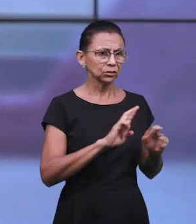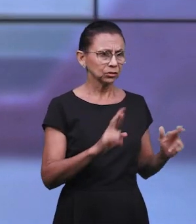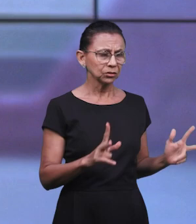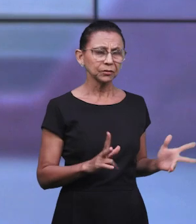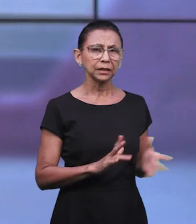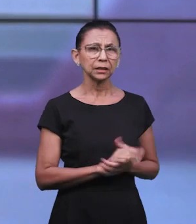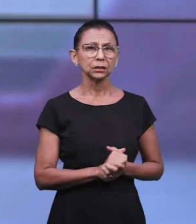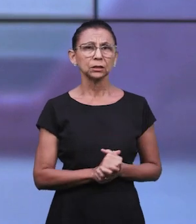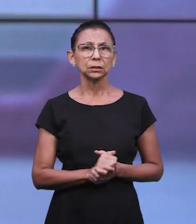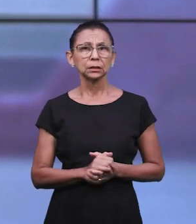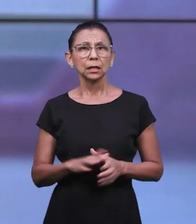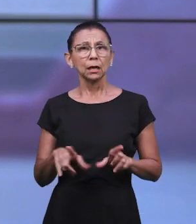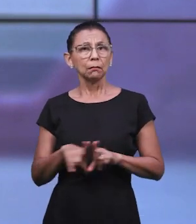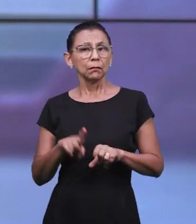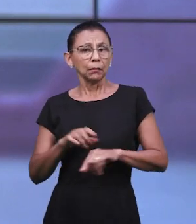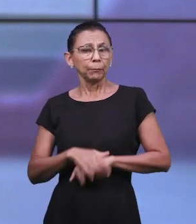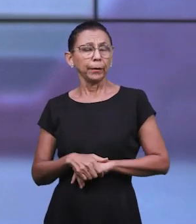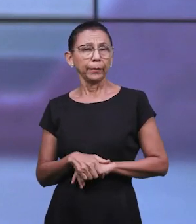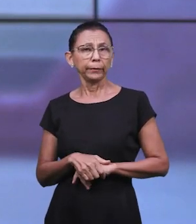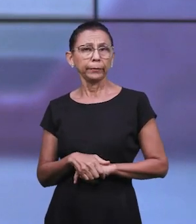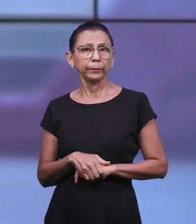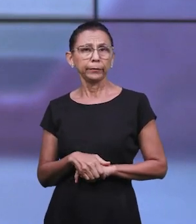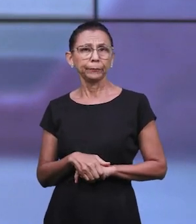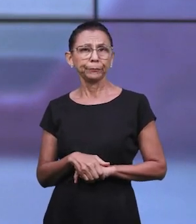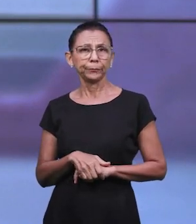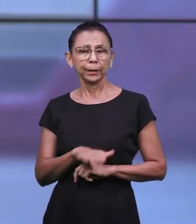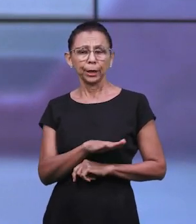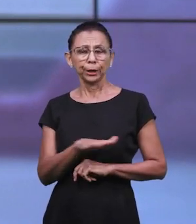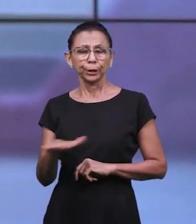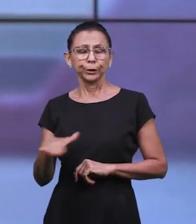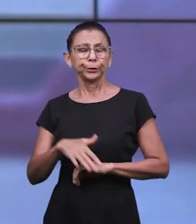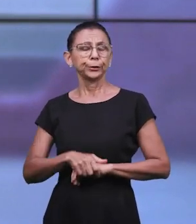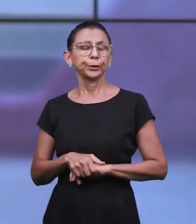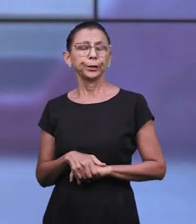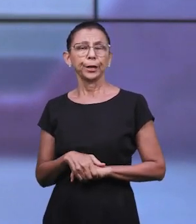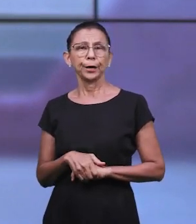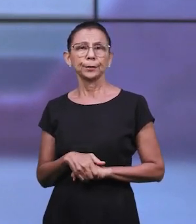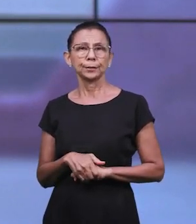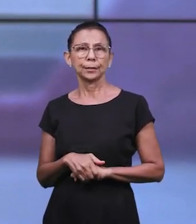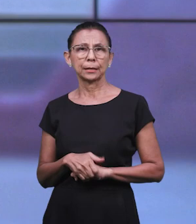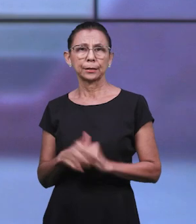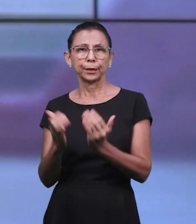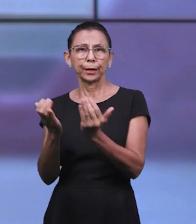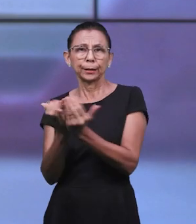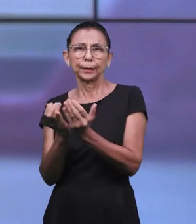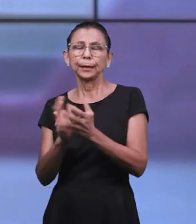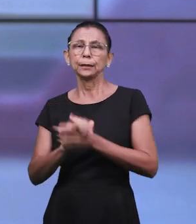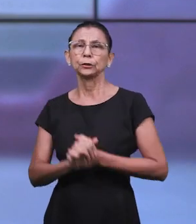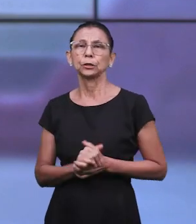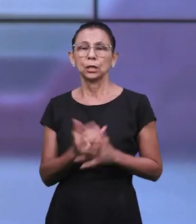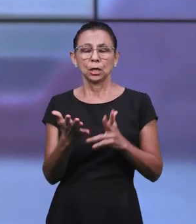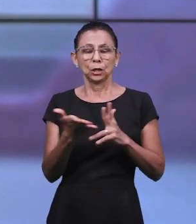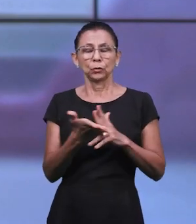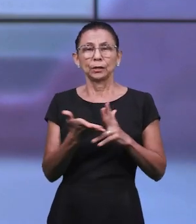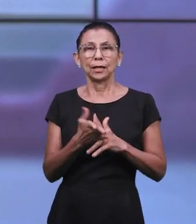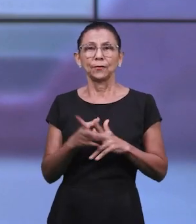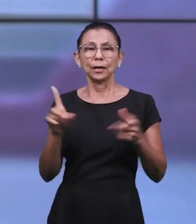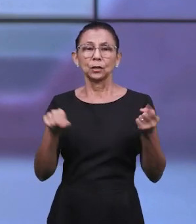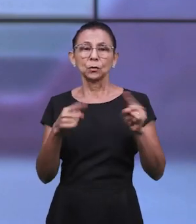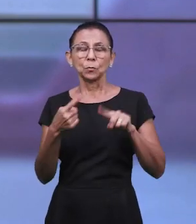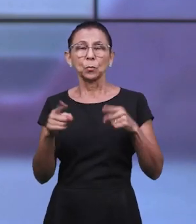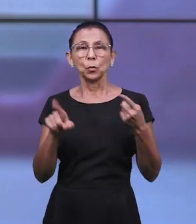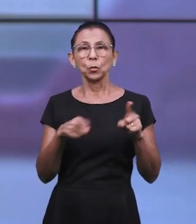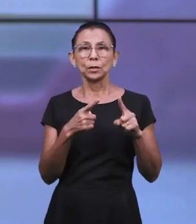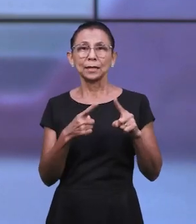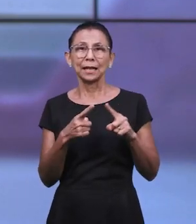dentre elas crianças evangélicas, que eram salientes. Quando ouvi uma música no recreio, eram as primeiras a sassaricar. E a